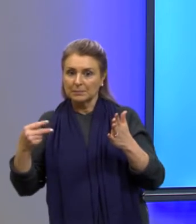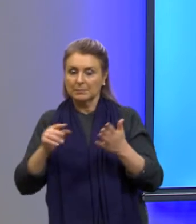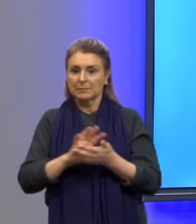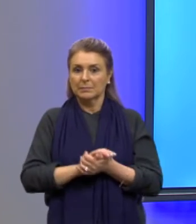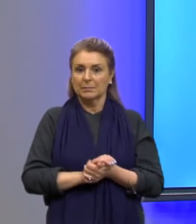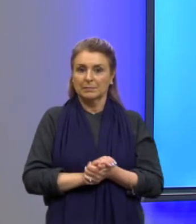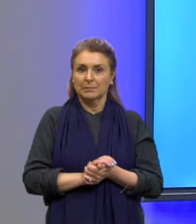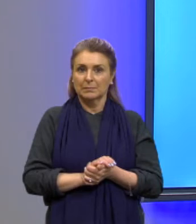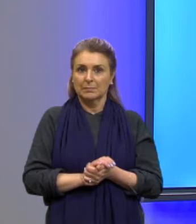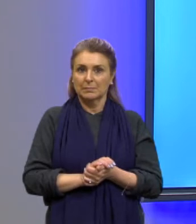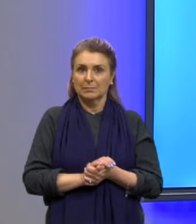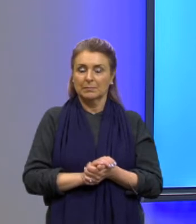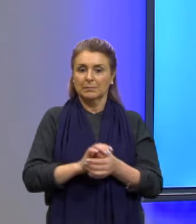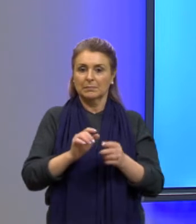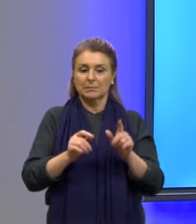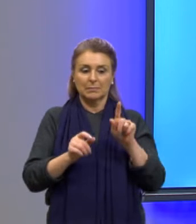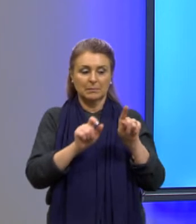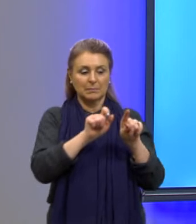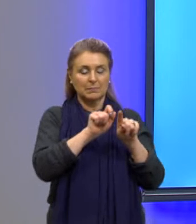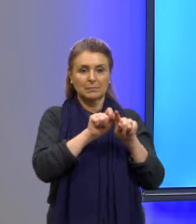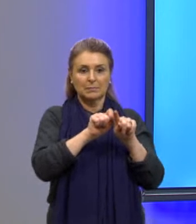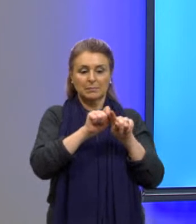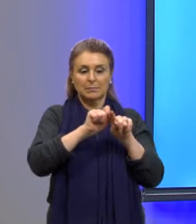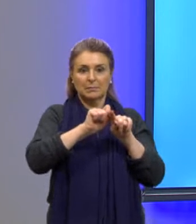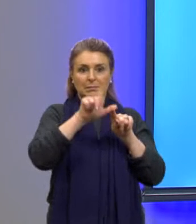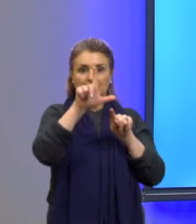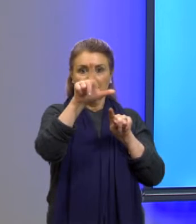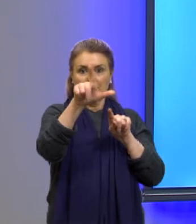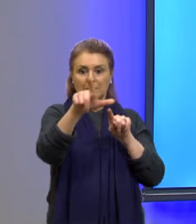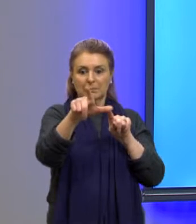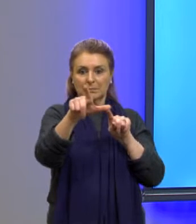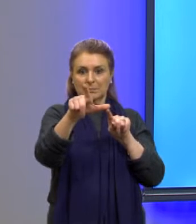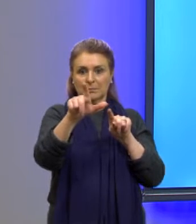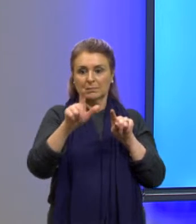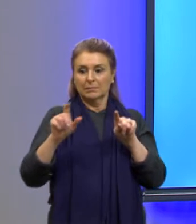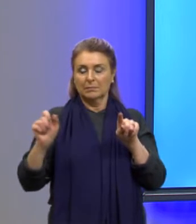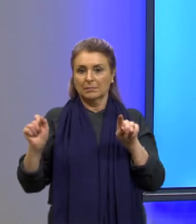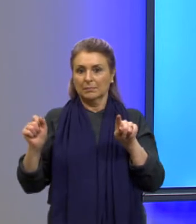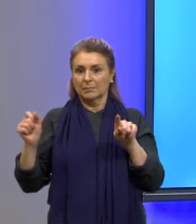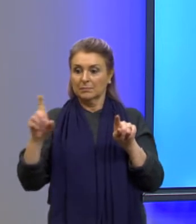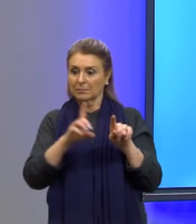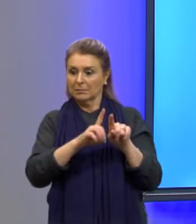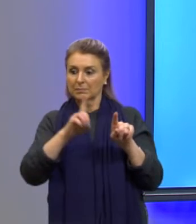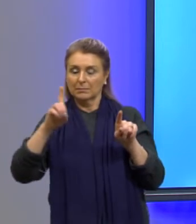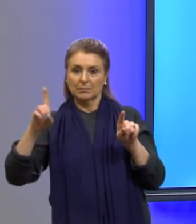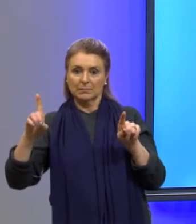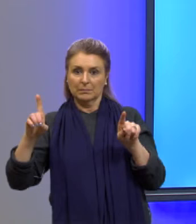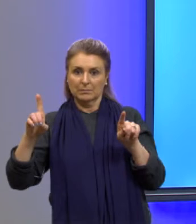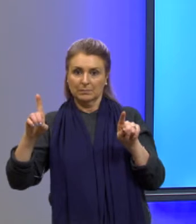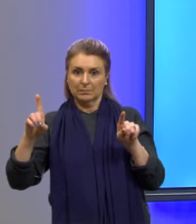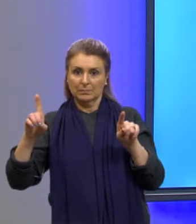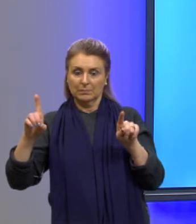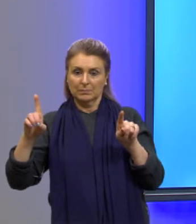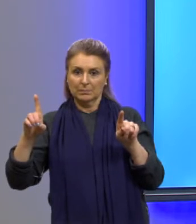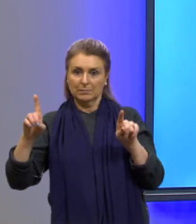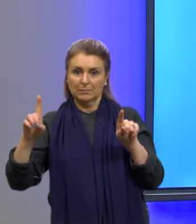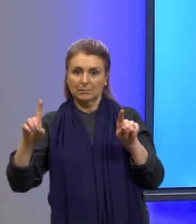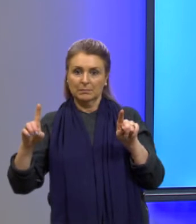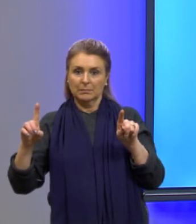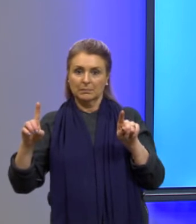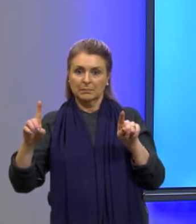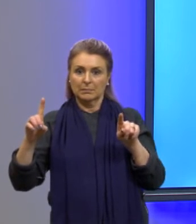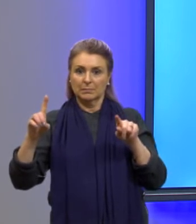desenho, o canhão está do lado direito, do lado direito ele lança, atinge no